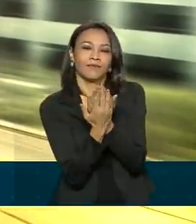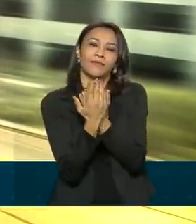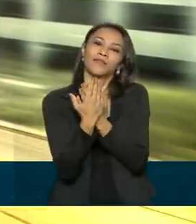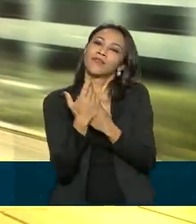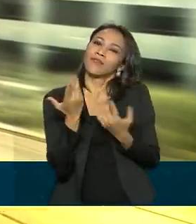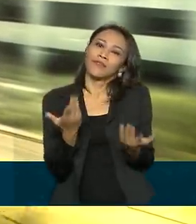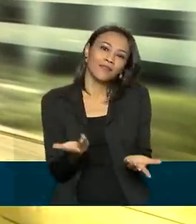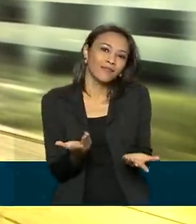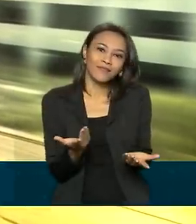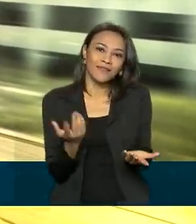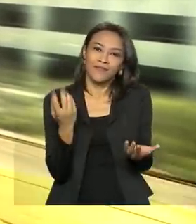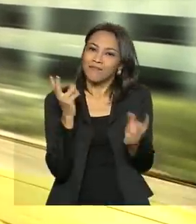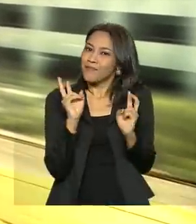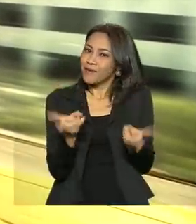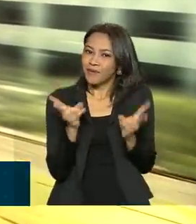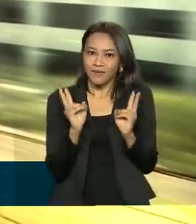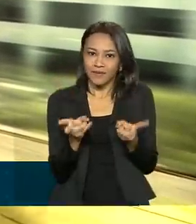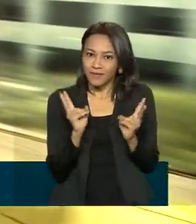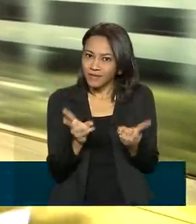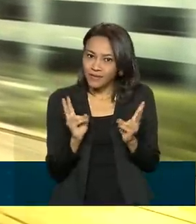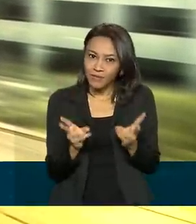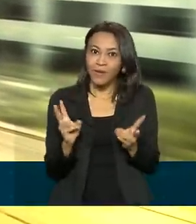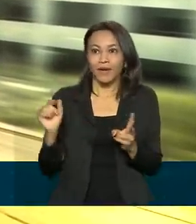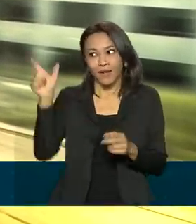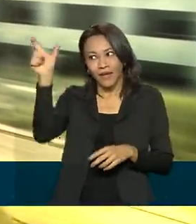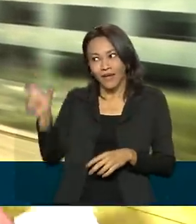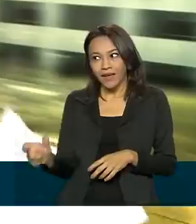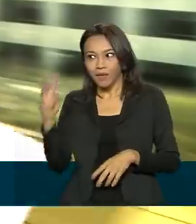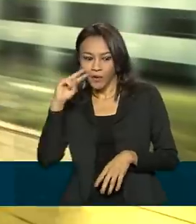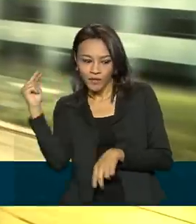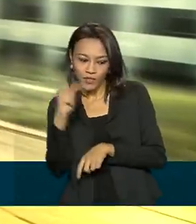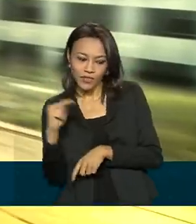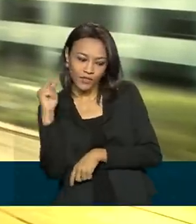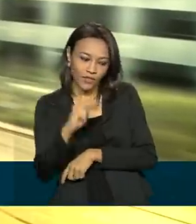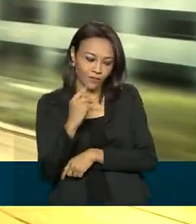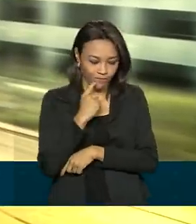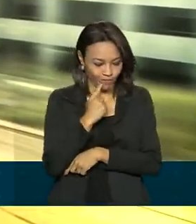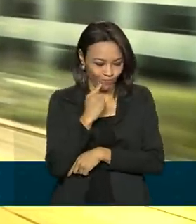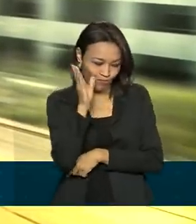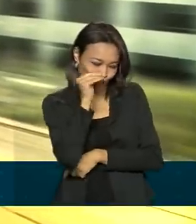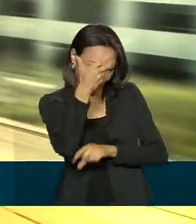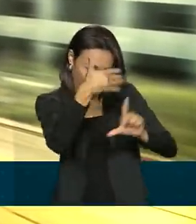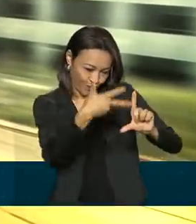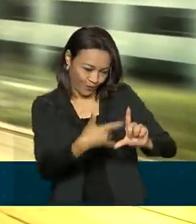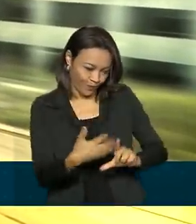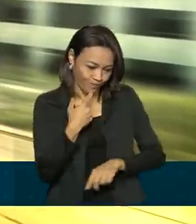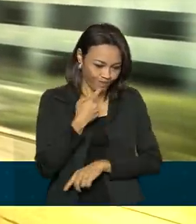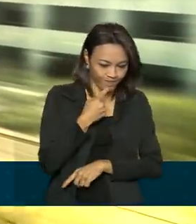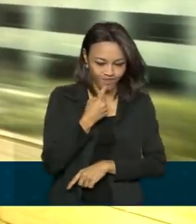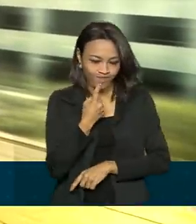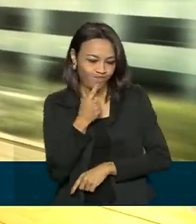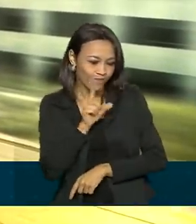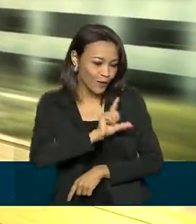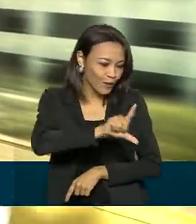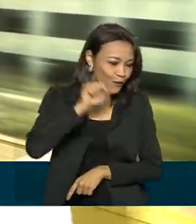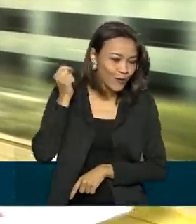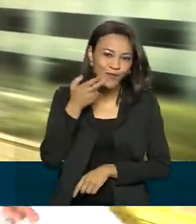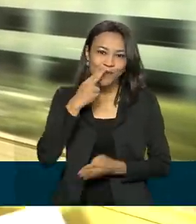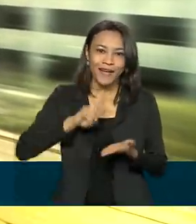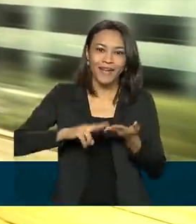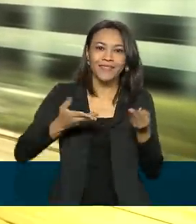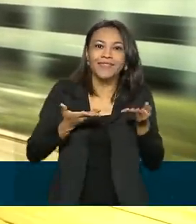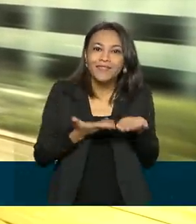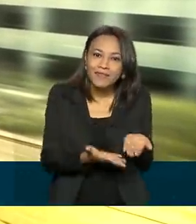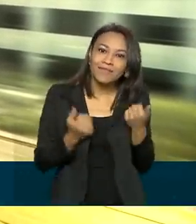JPG. Da mesma forma, o super padrinho pode acessar o mesmo site e consultar ali as cartinhas que estão à